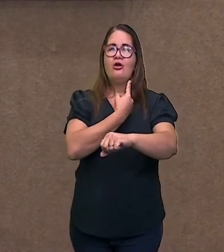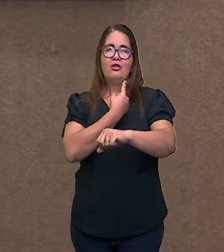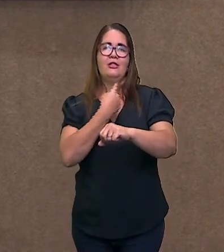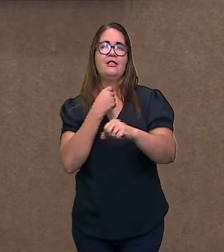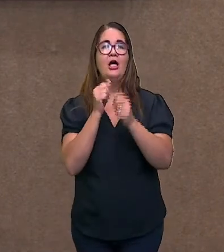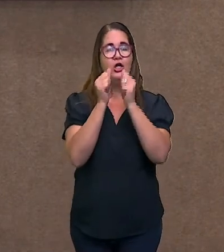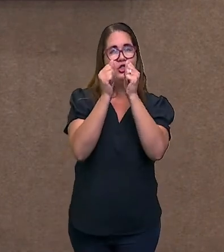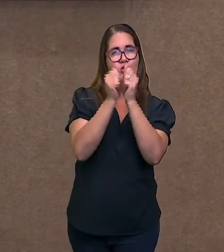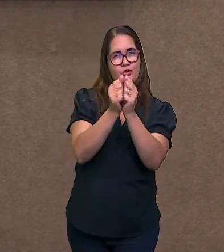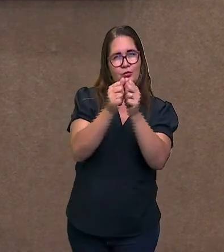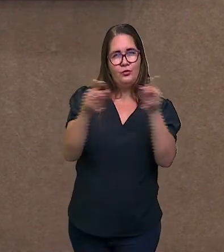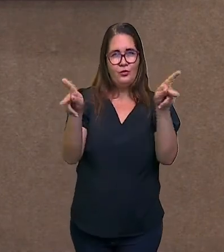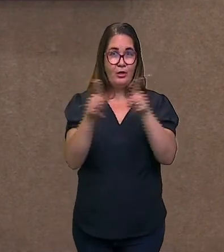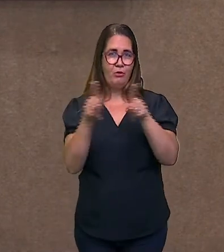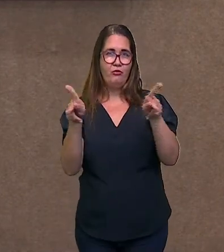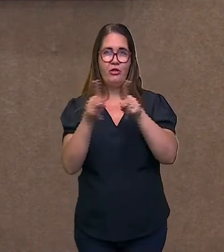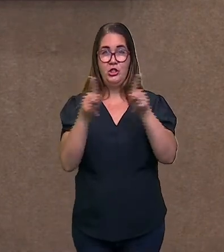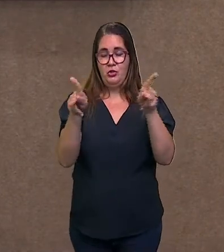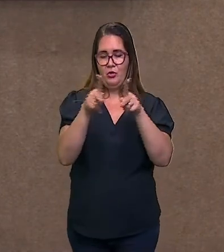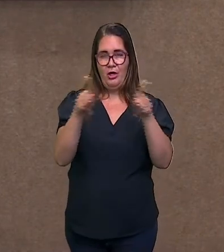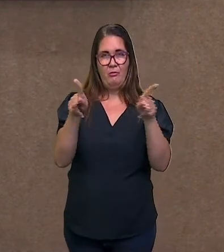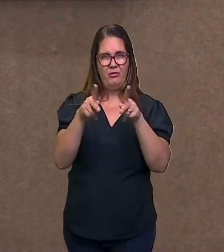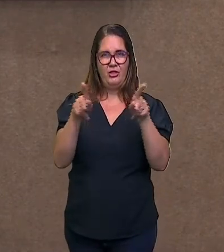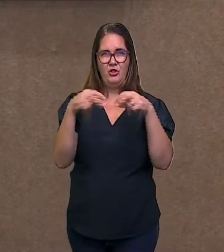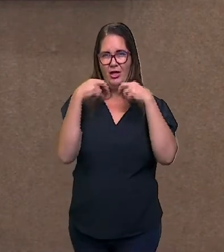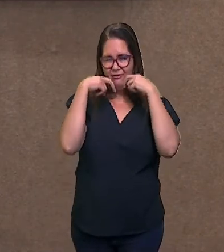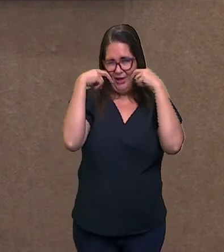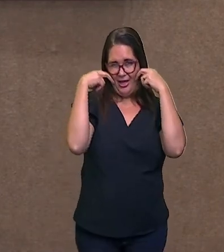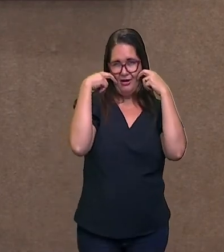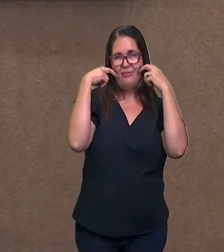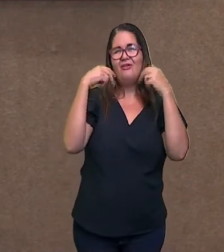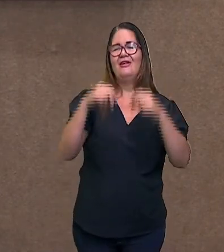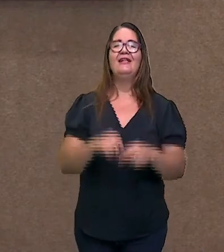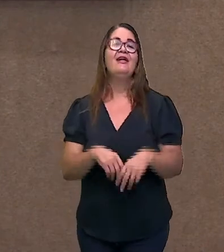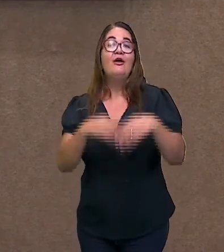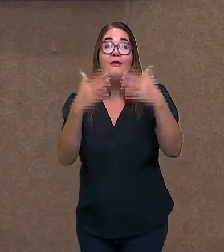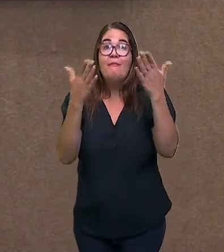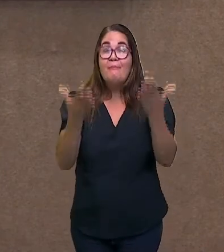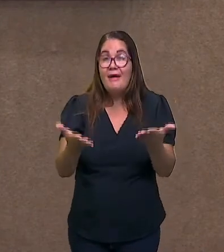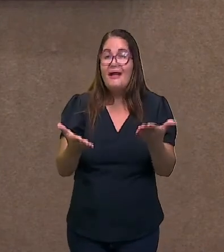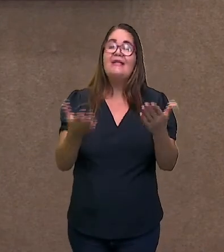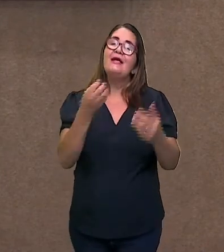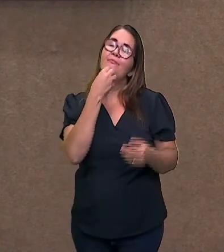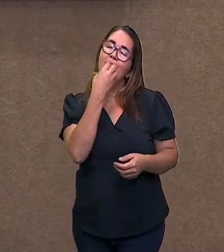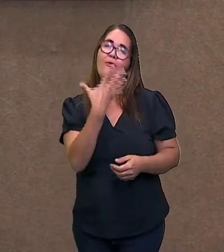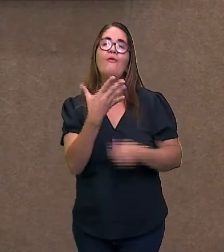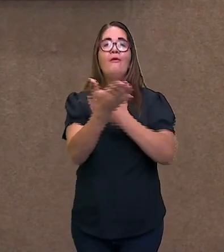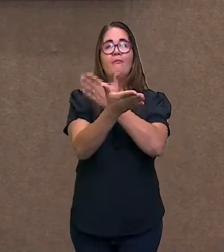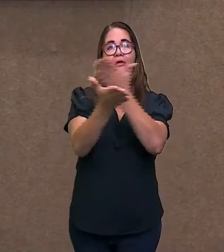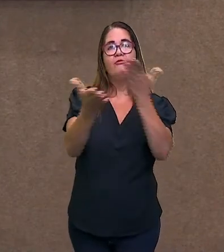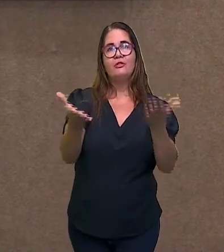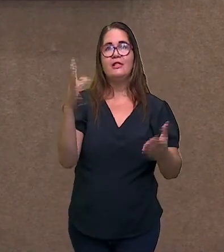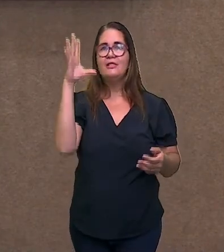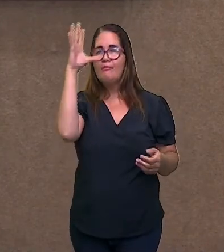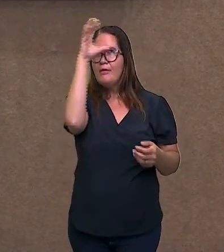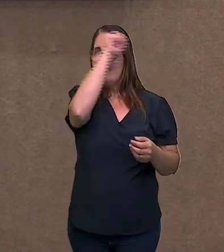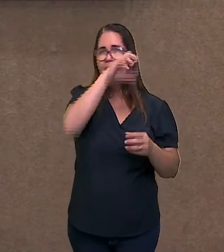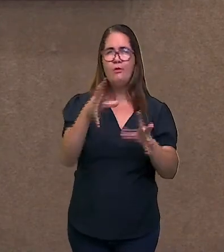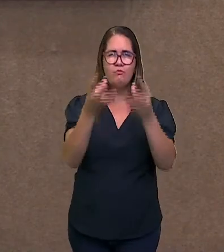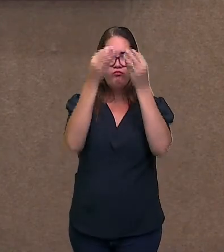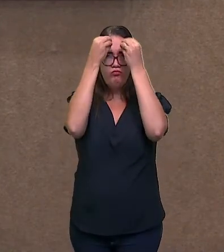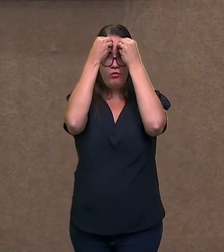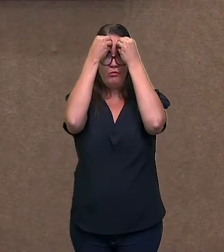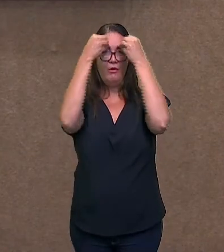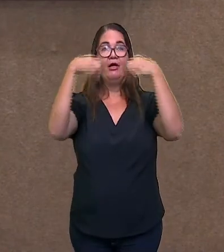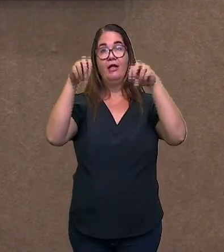vai pagar um pouco de mico, mas vai valer a pena, porque vai ajudar vocês a gravarem melhor esse conteúdo que a gente acabou